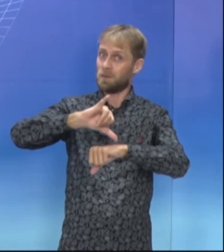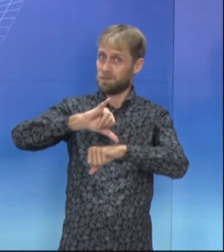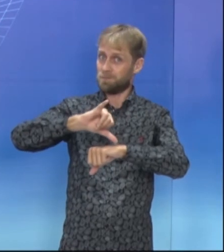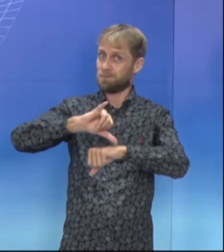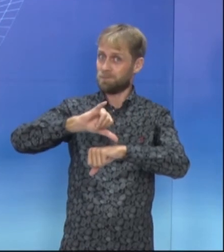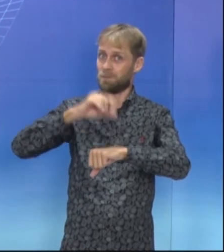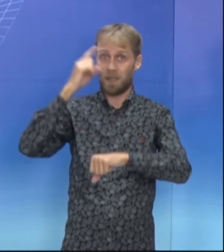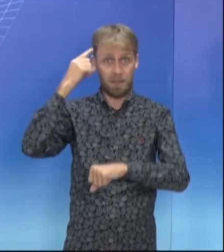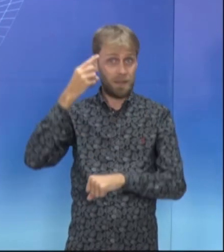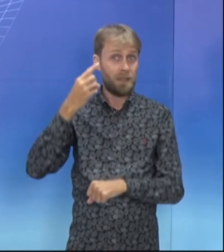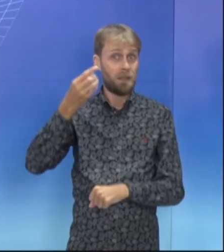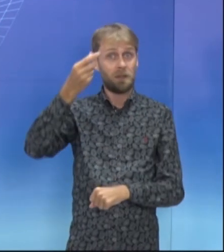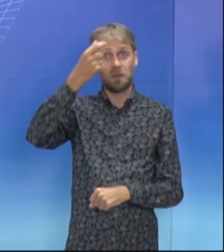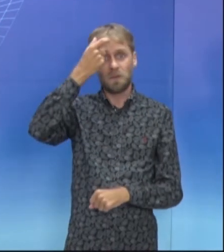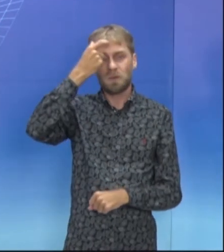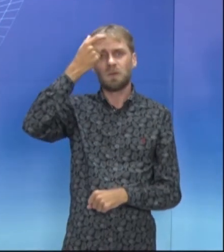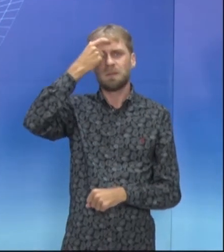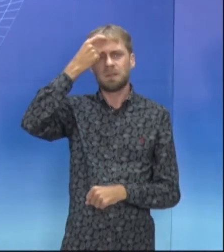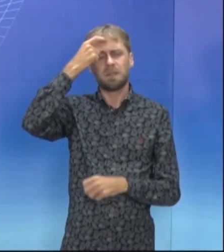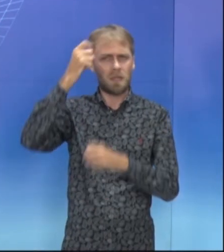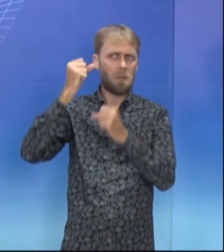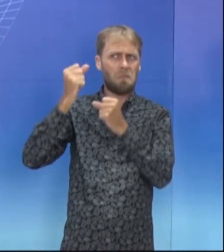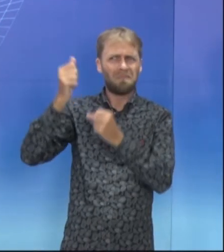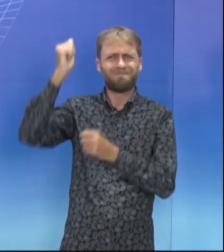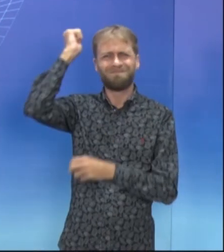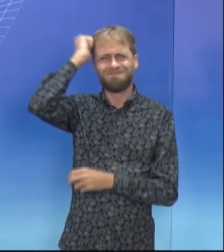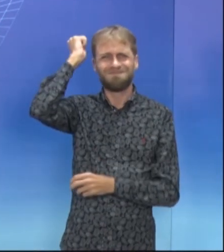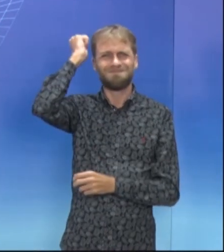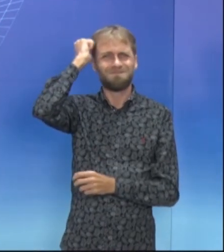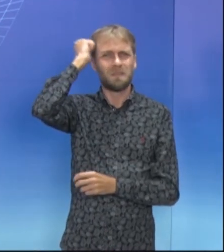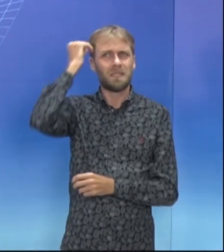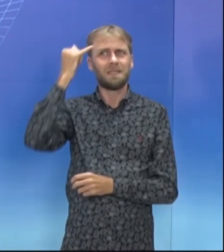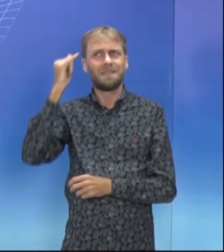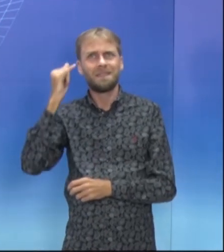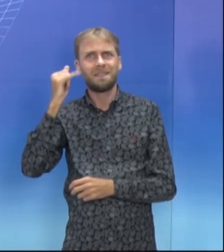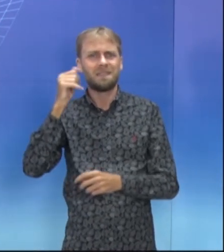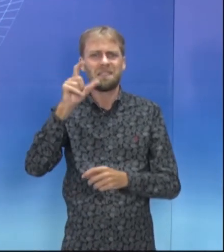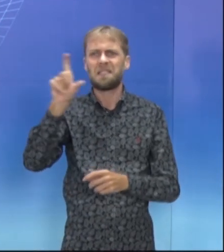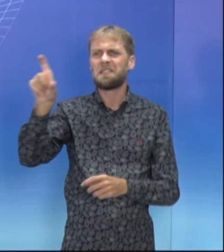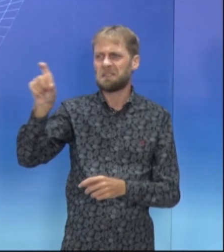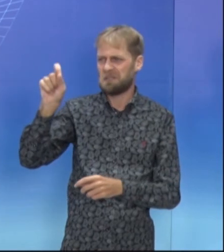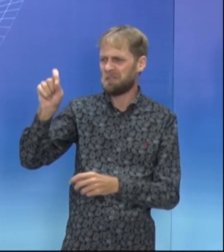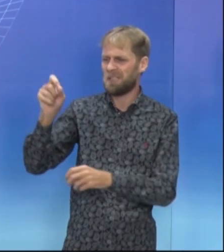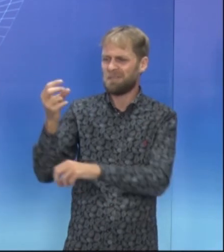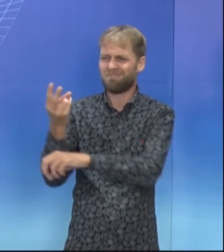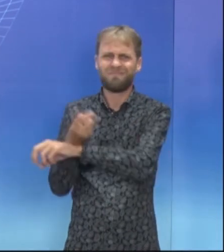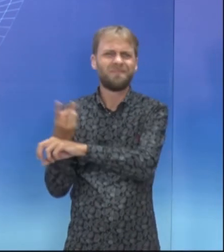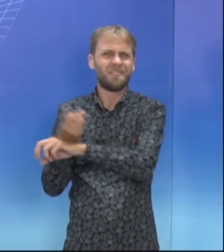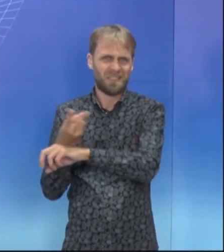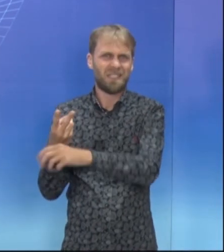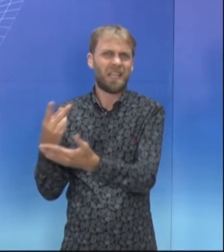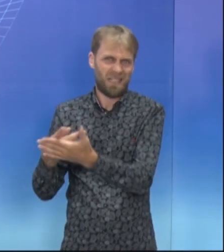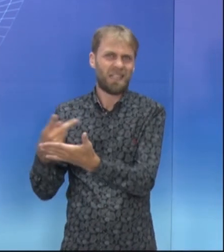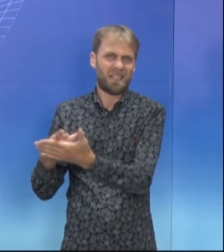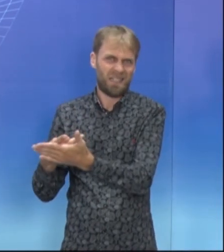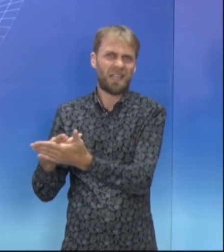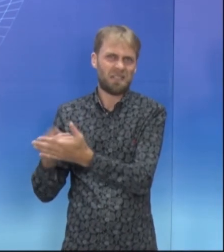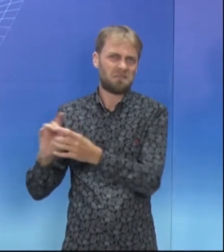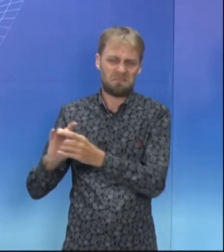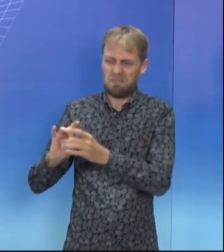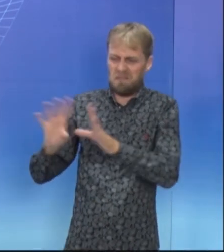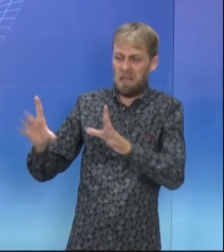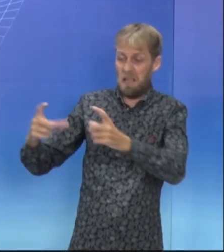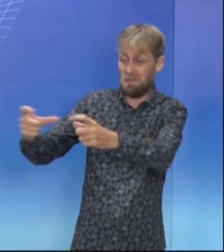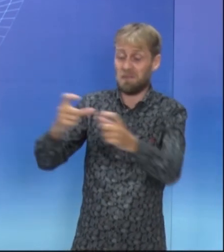da mensagem é conscientizar as pessoas de que podemos nos arrepender se não escolhermos lugares de confiança para a